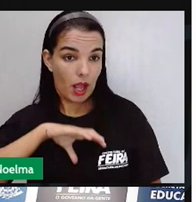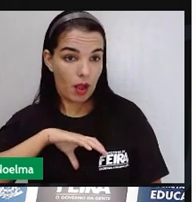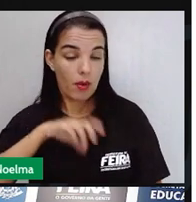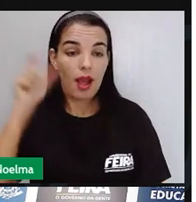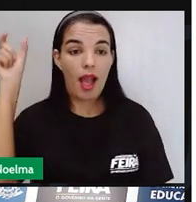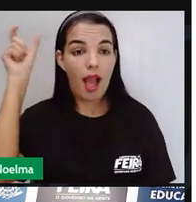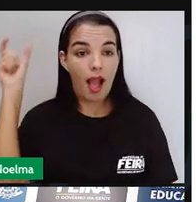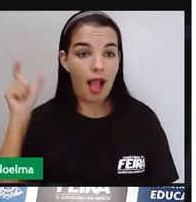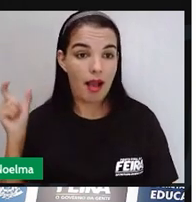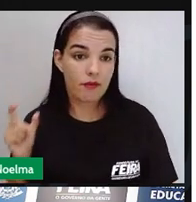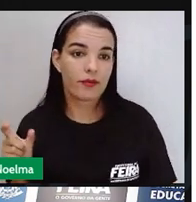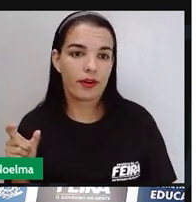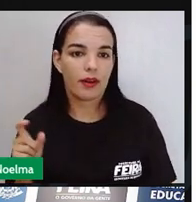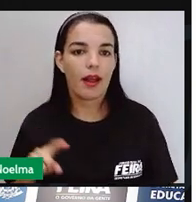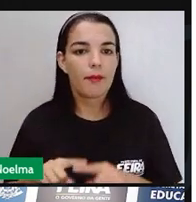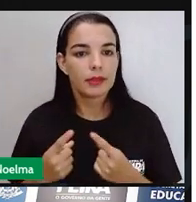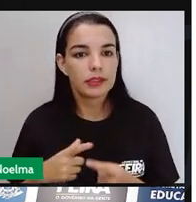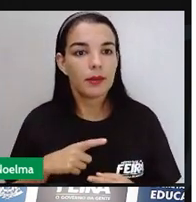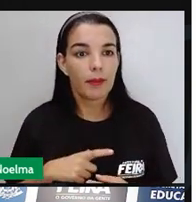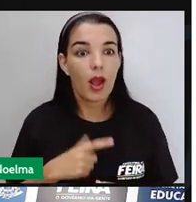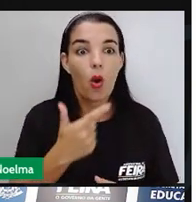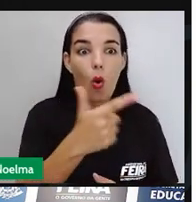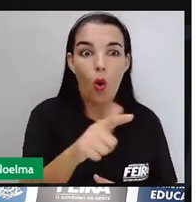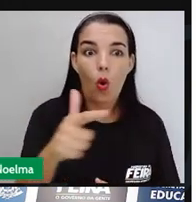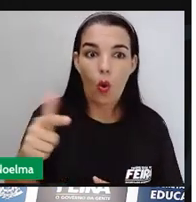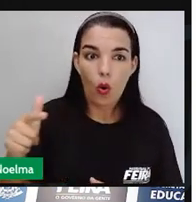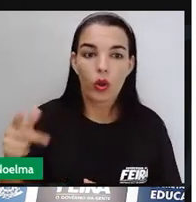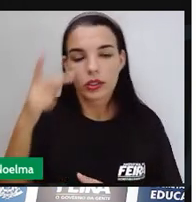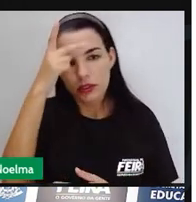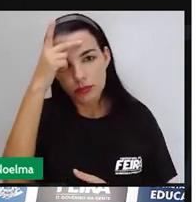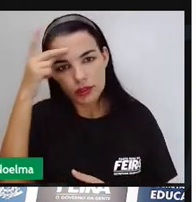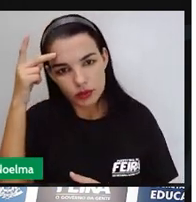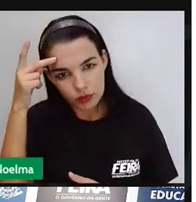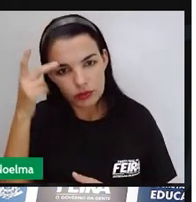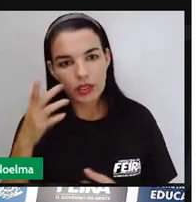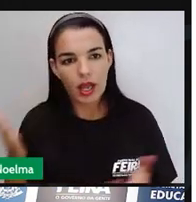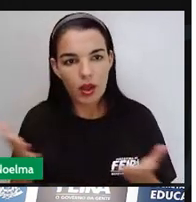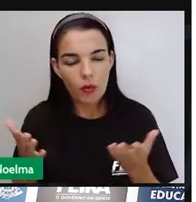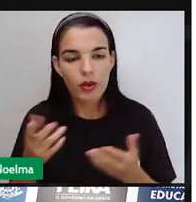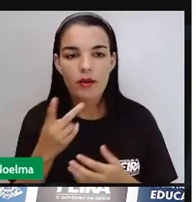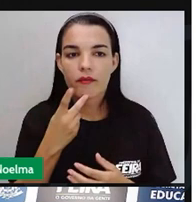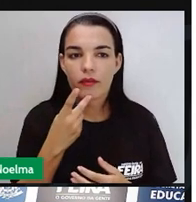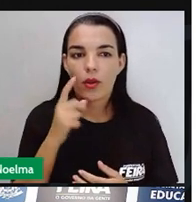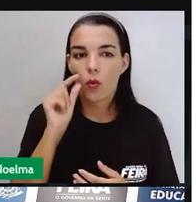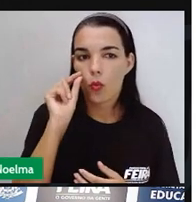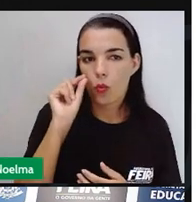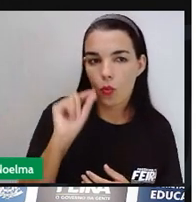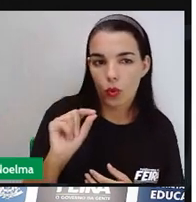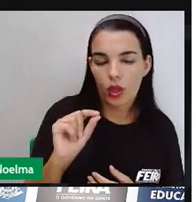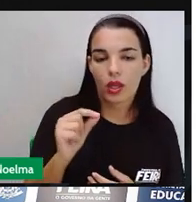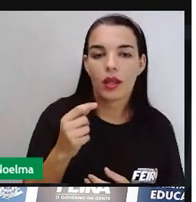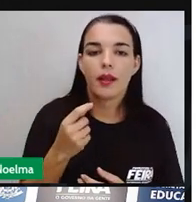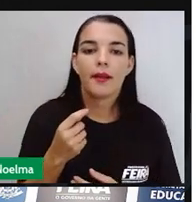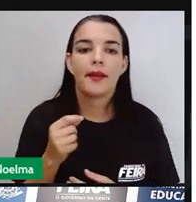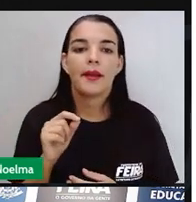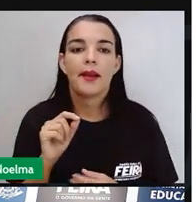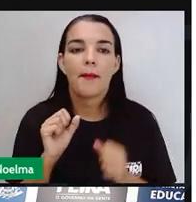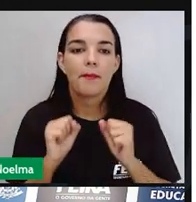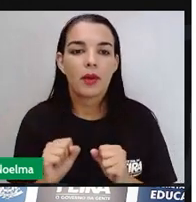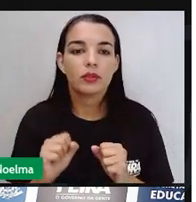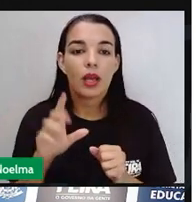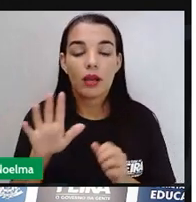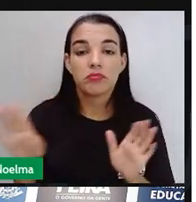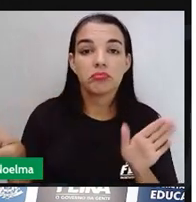Da Europa vieram também outros imigrantes, né? E nós vamos falar sobre os imigrantes europeus e os asiáticos. Os primeiros